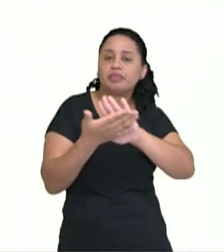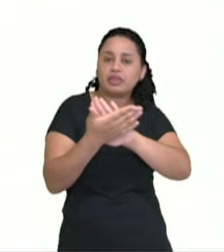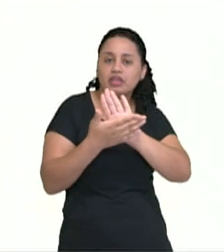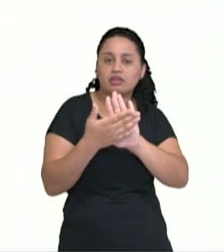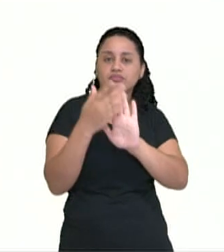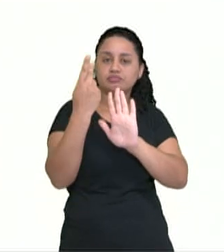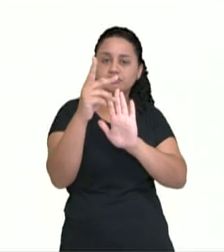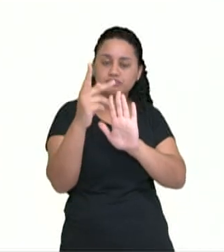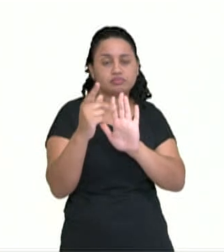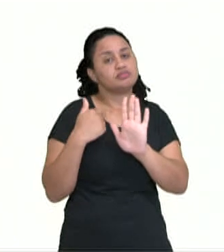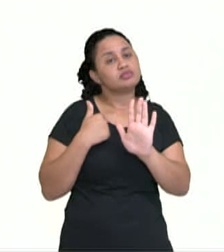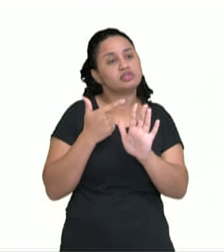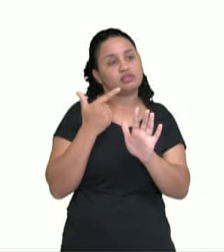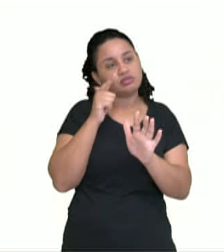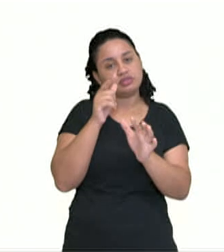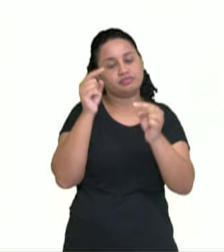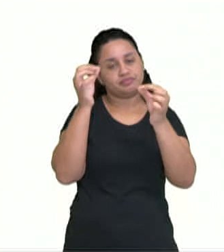tá?